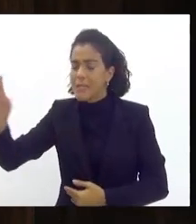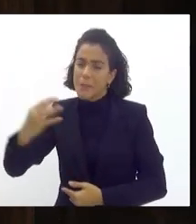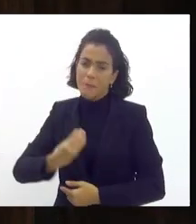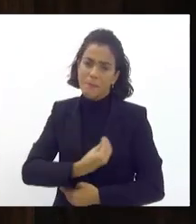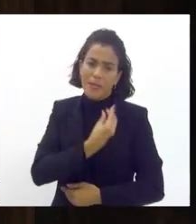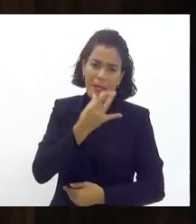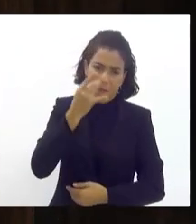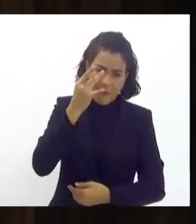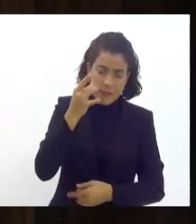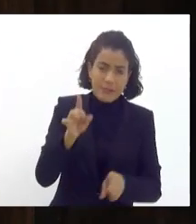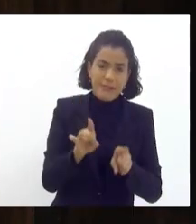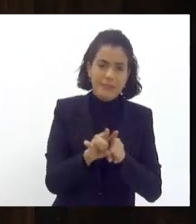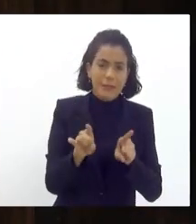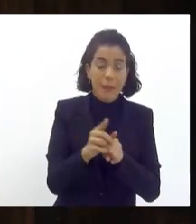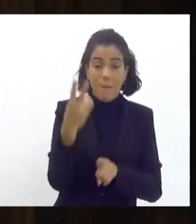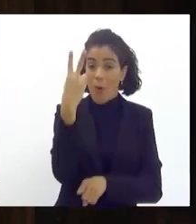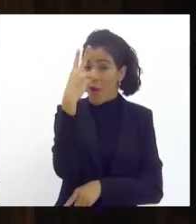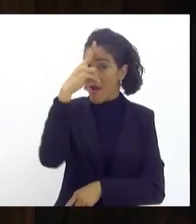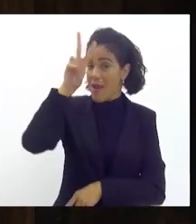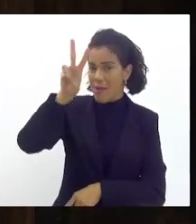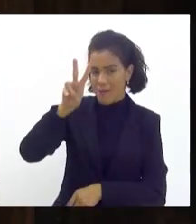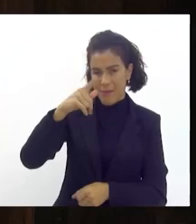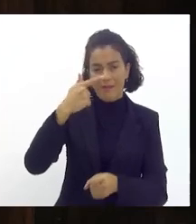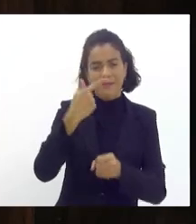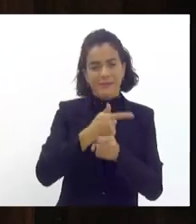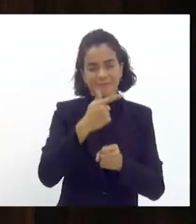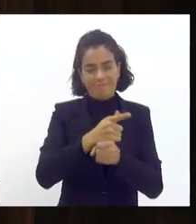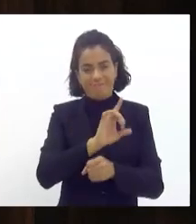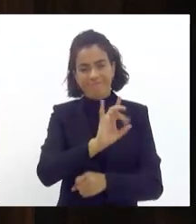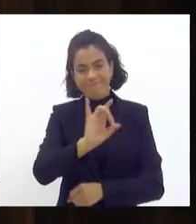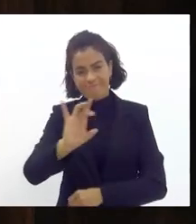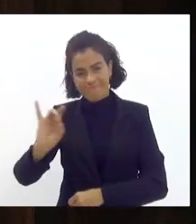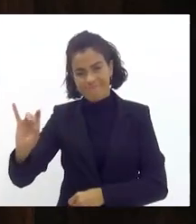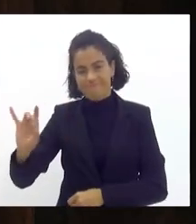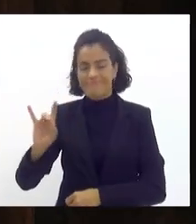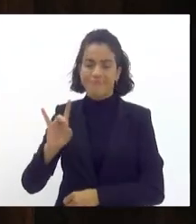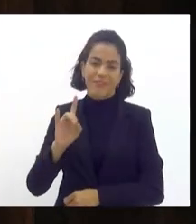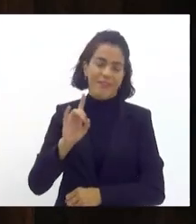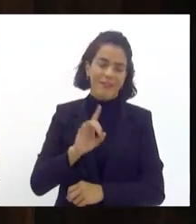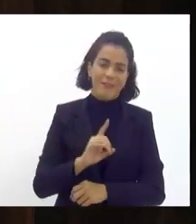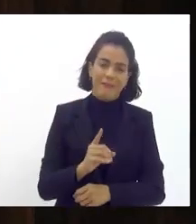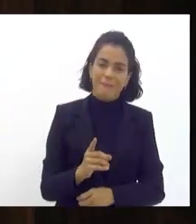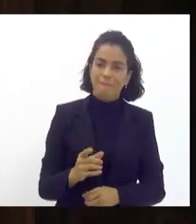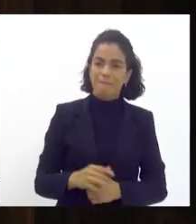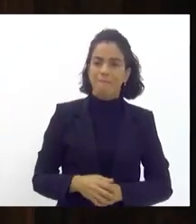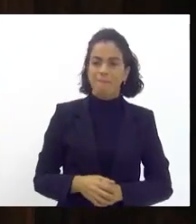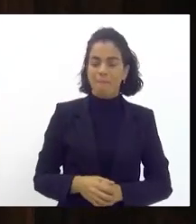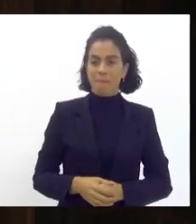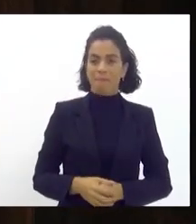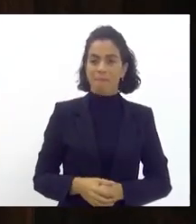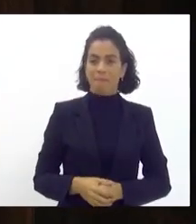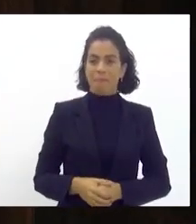presença e por ter lembrado dessas escolas que fazem a diferença no carnaval do Rio de Janeiro meu muitíssimo obrigado